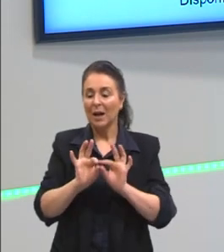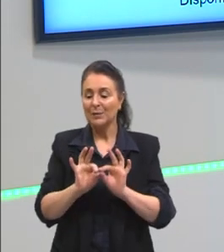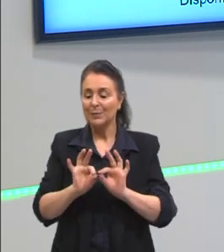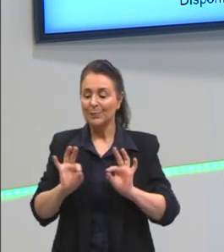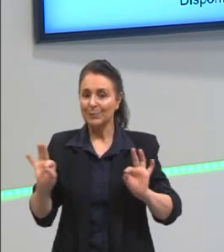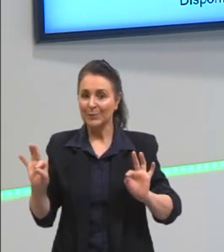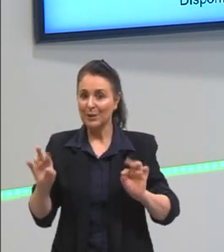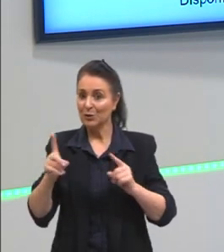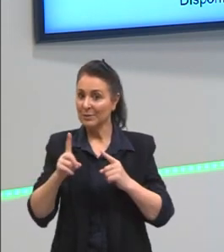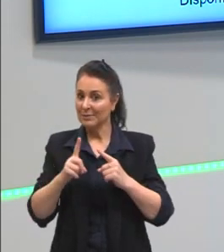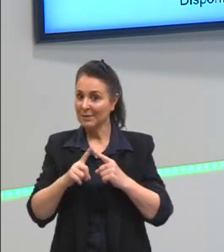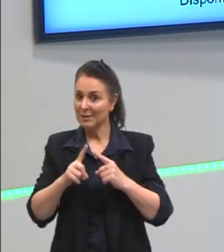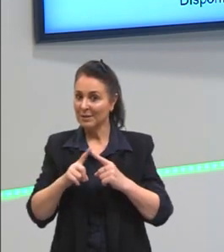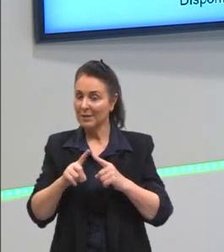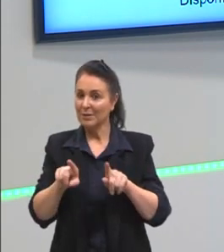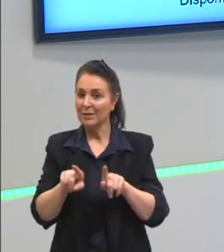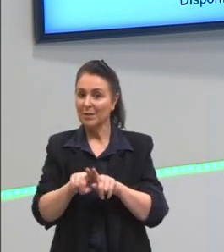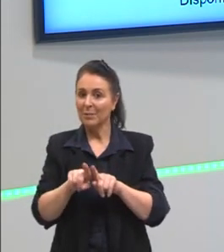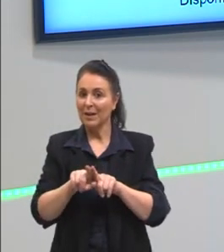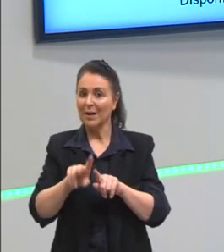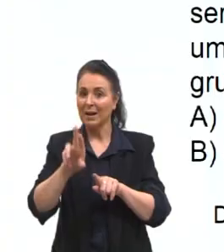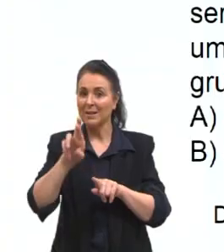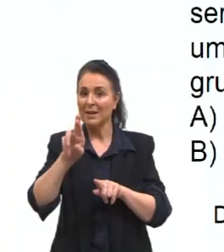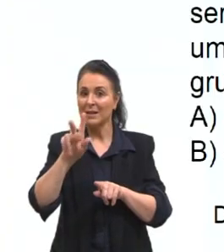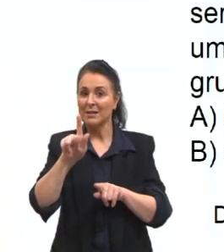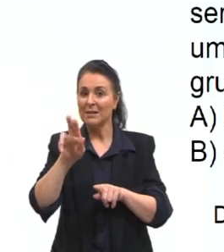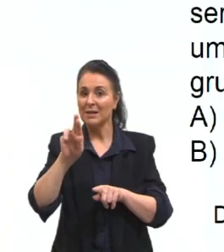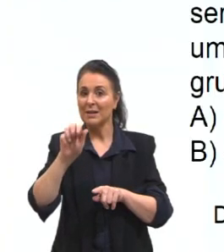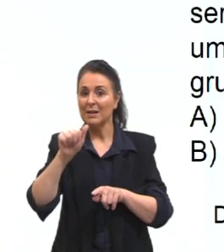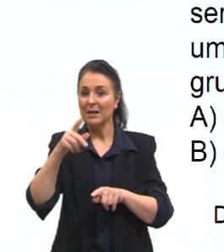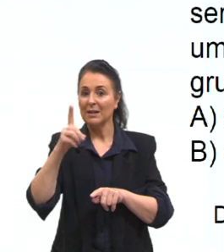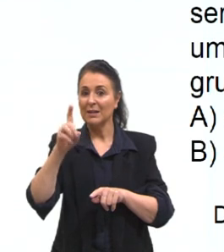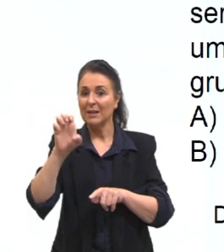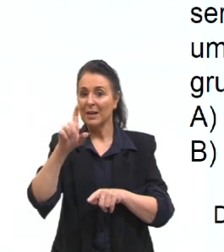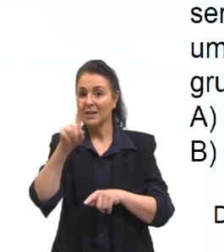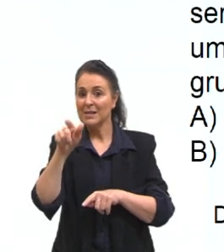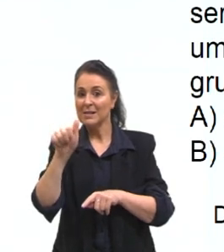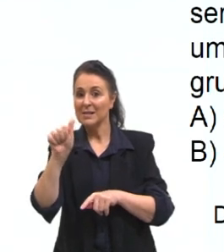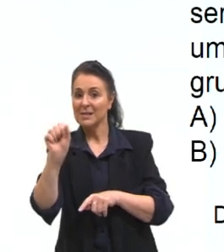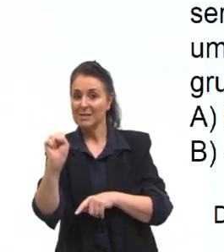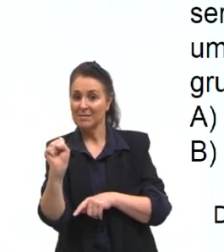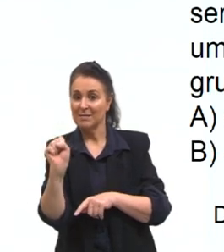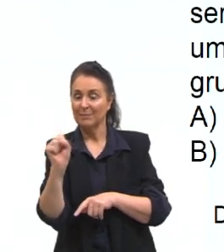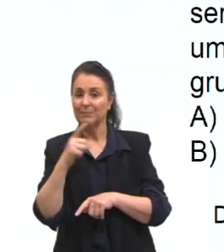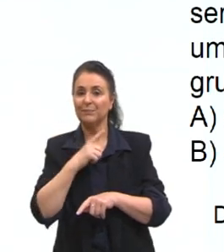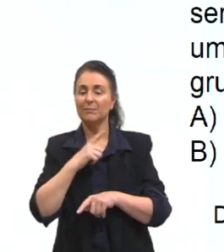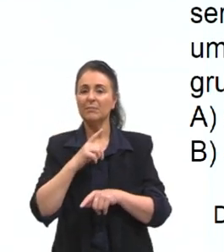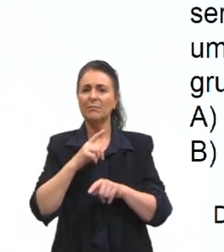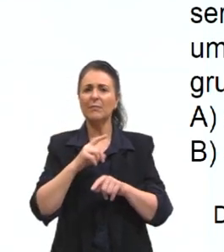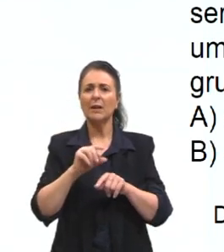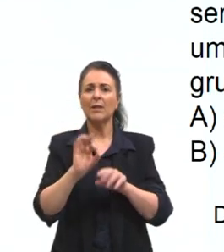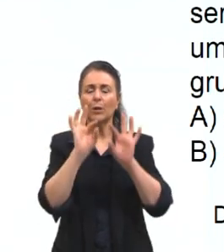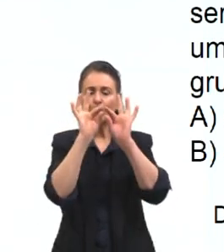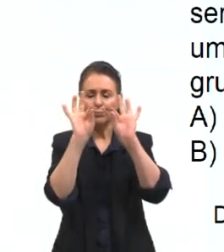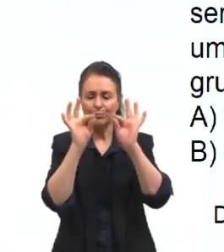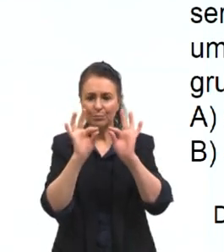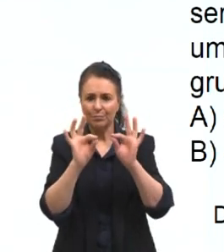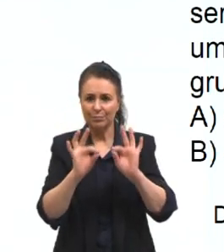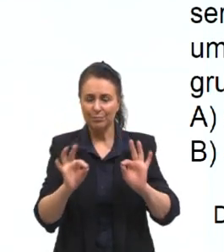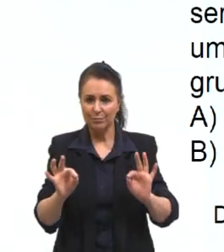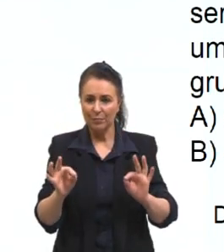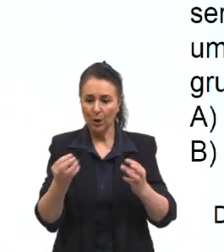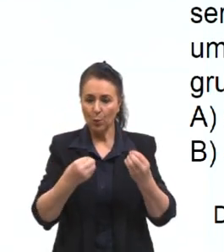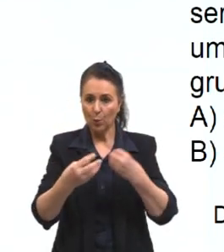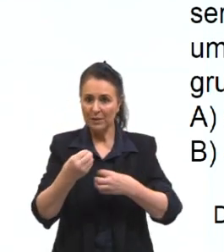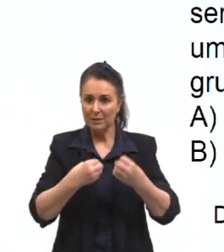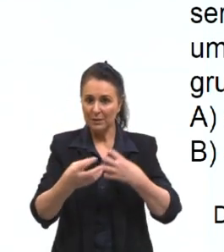medida, mas também a parte de grandezas. Nós temos o seguinte. O esquema apresenta a concentração